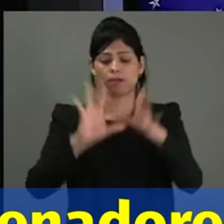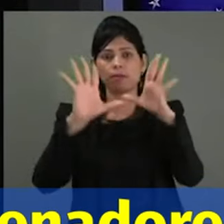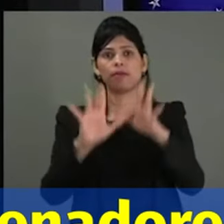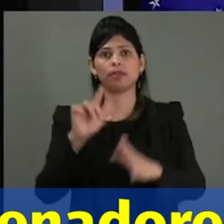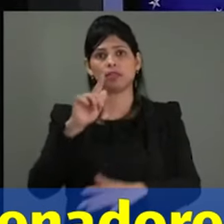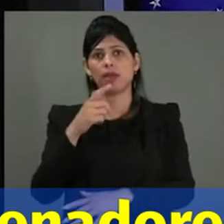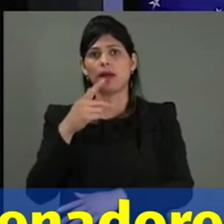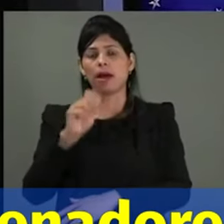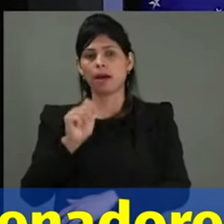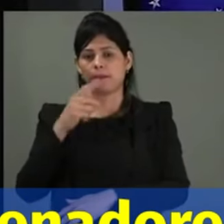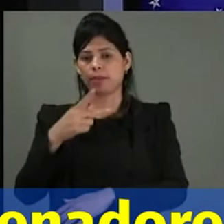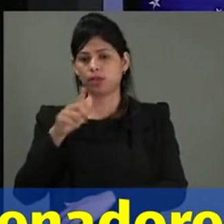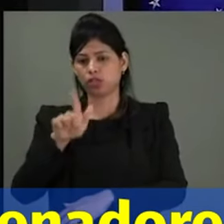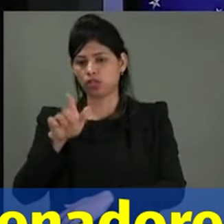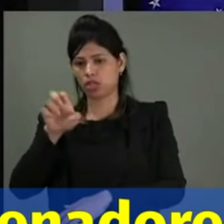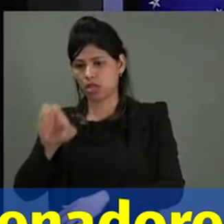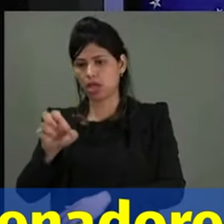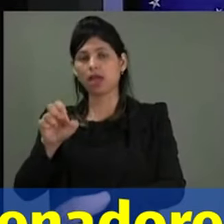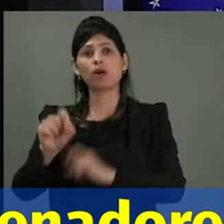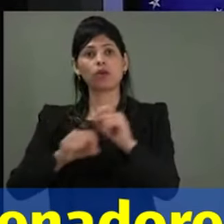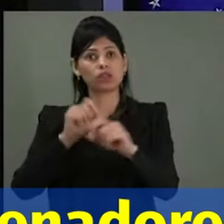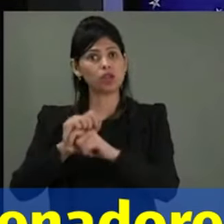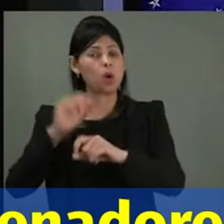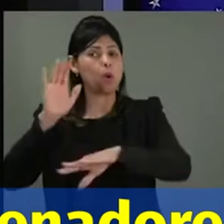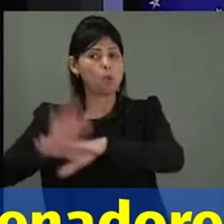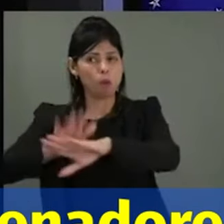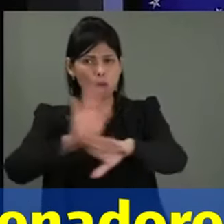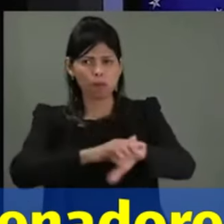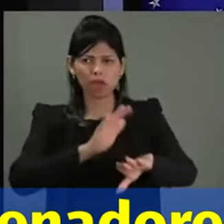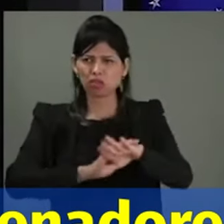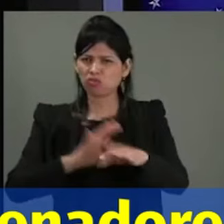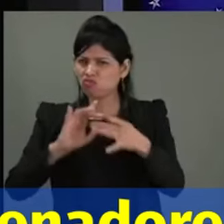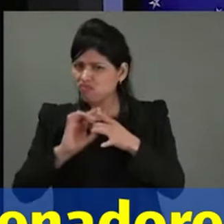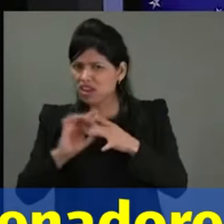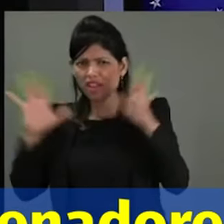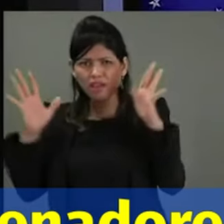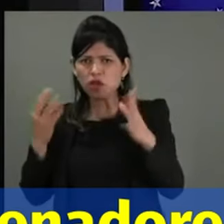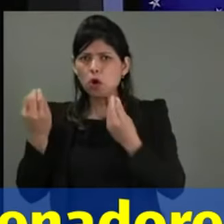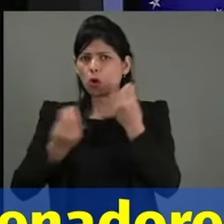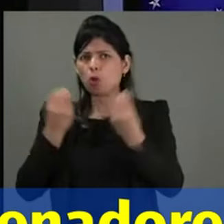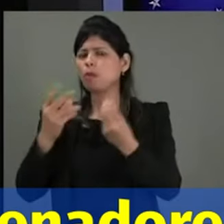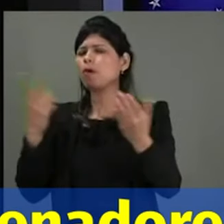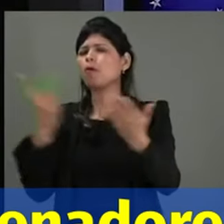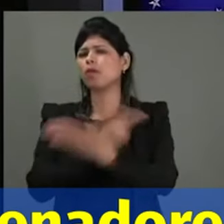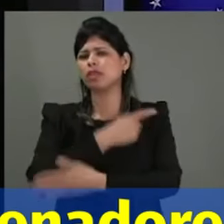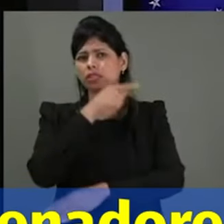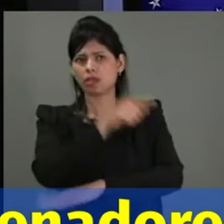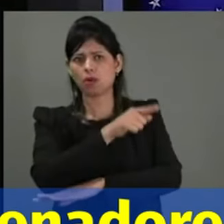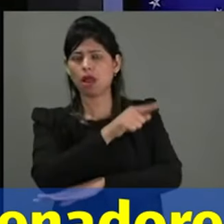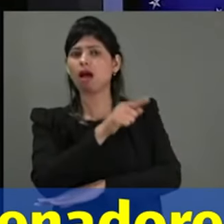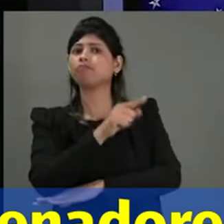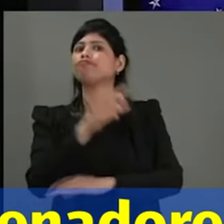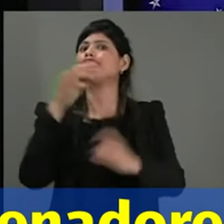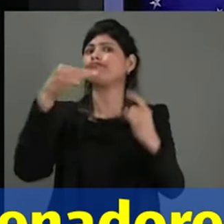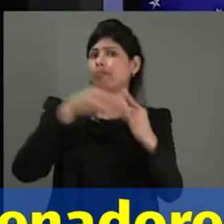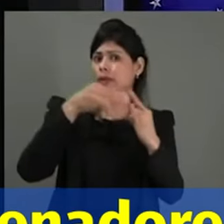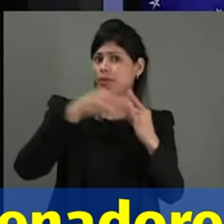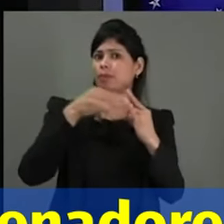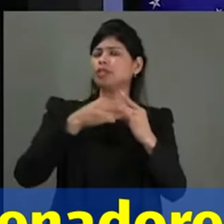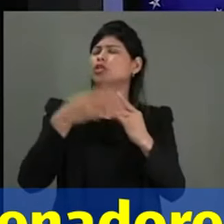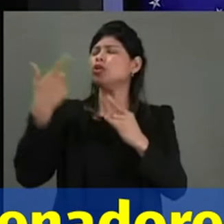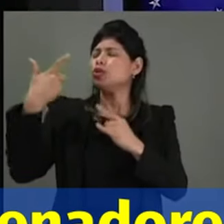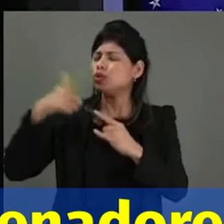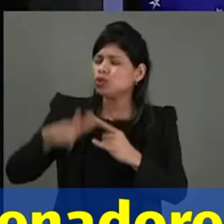alerta, a qualquer momento poderemos ter mais uma tragédia na Papuda. Fica aqui, mais uma